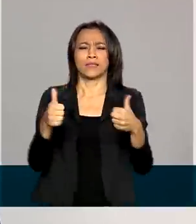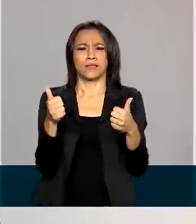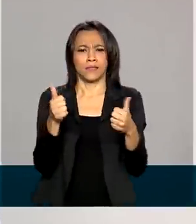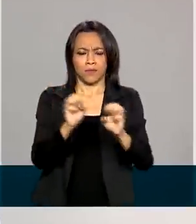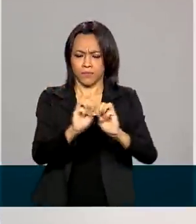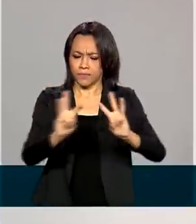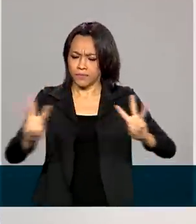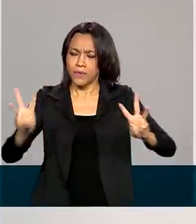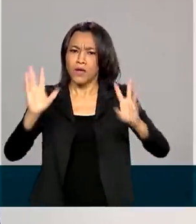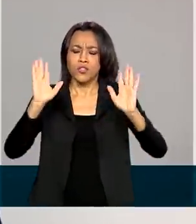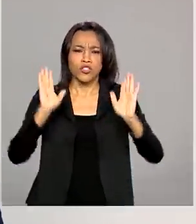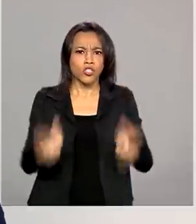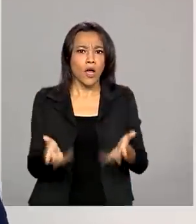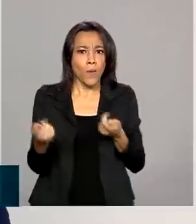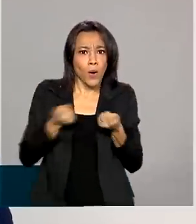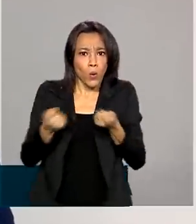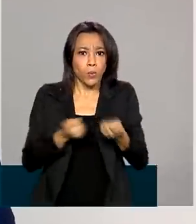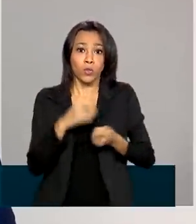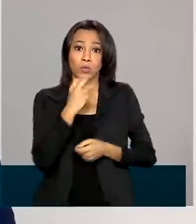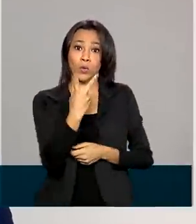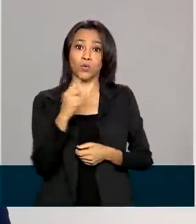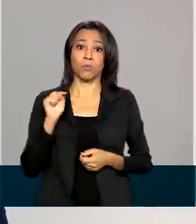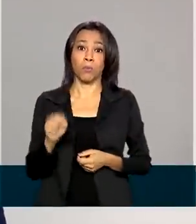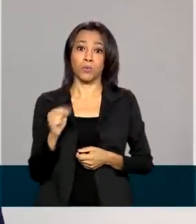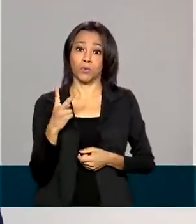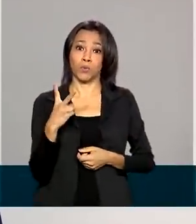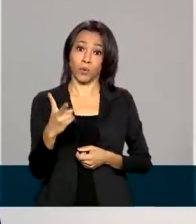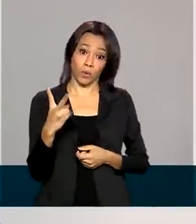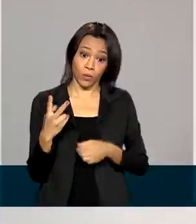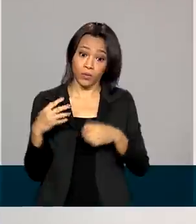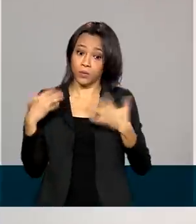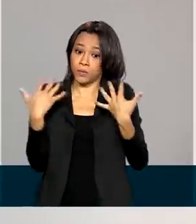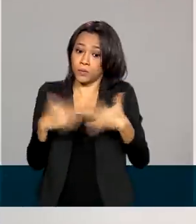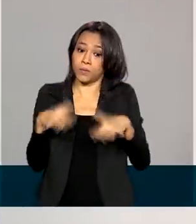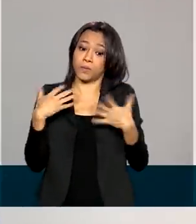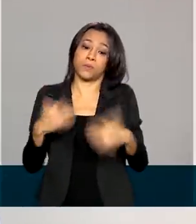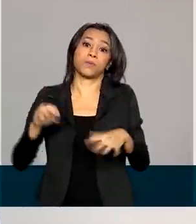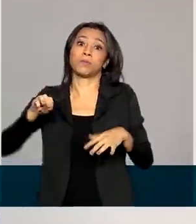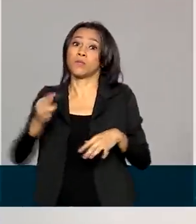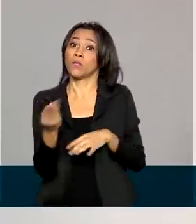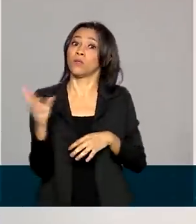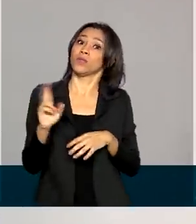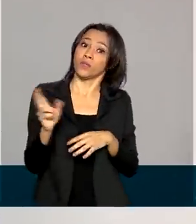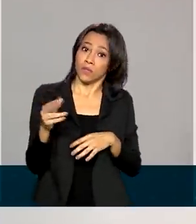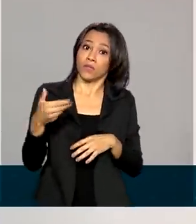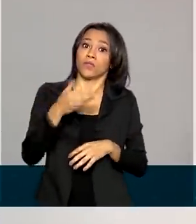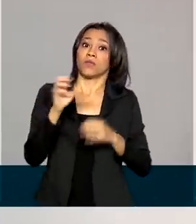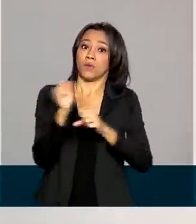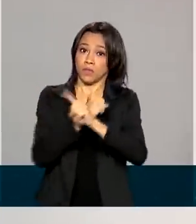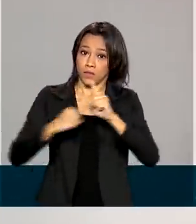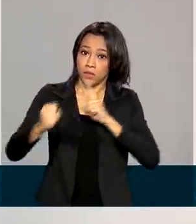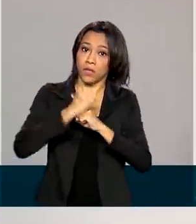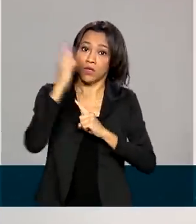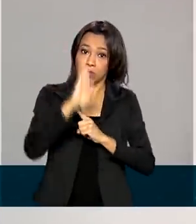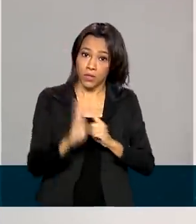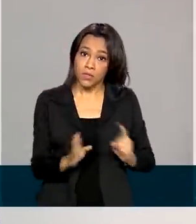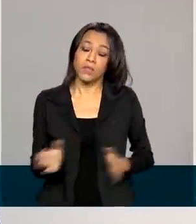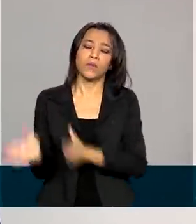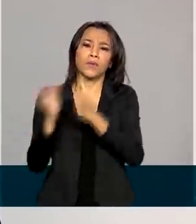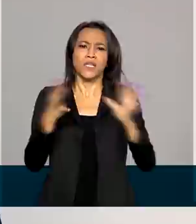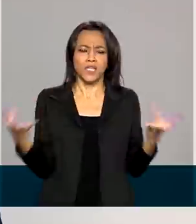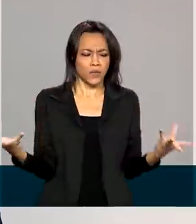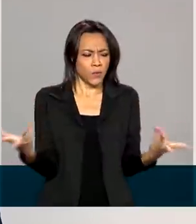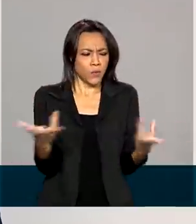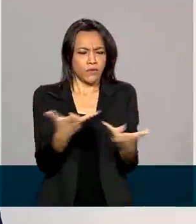uma economia de 2,2 bilhões de reais para a sociedade brasileira. 500 milhões em eficiência para o governo